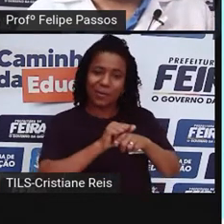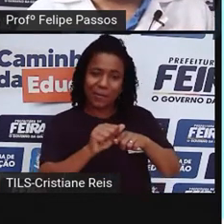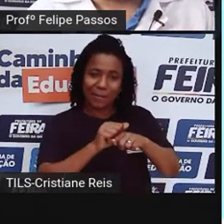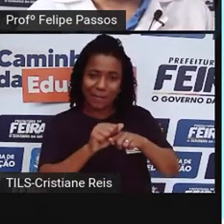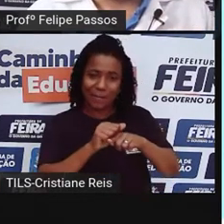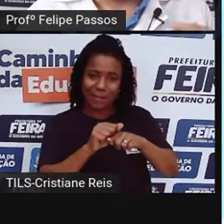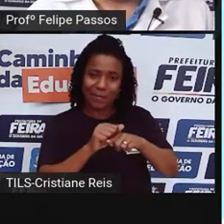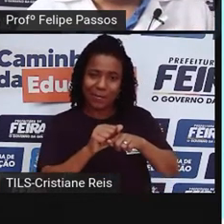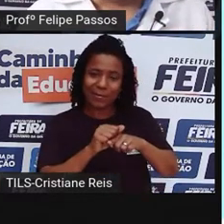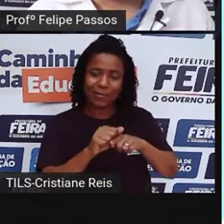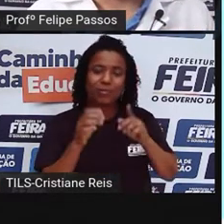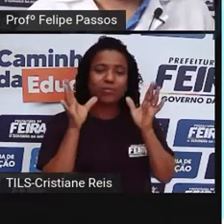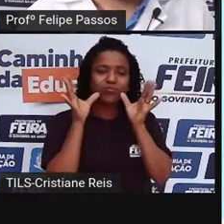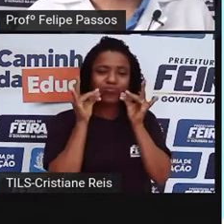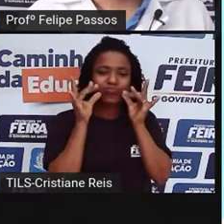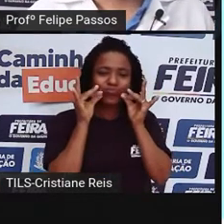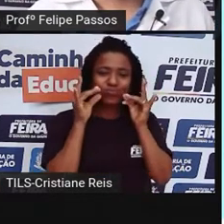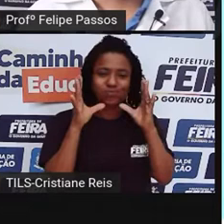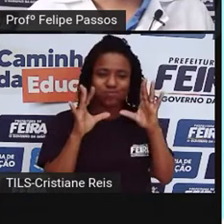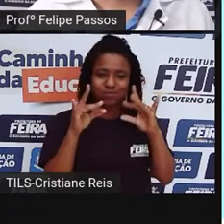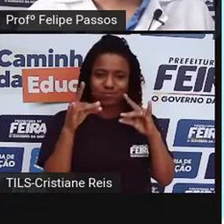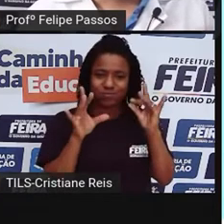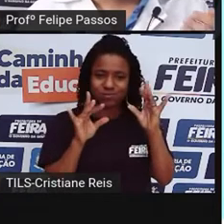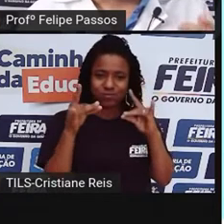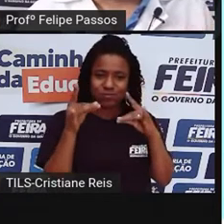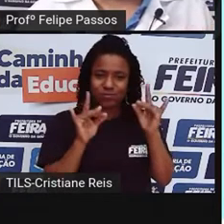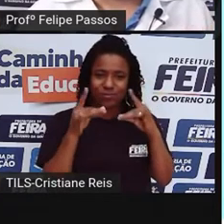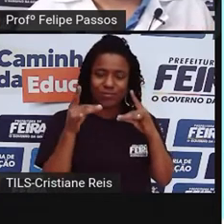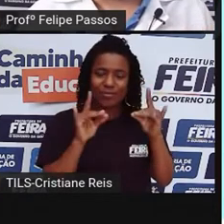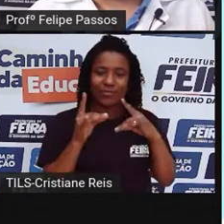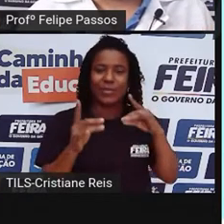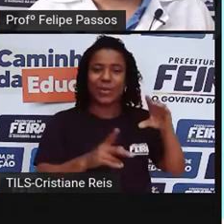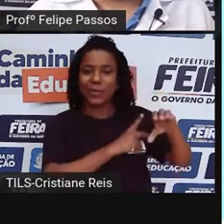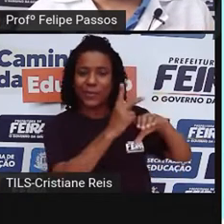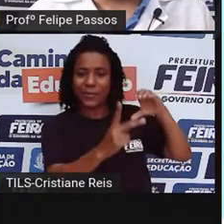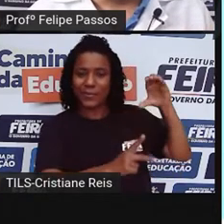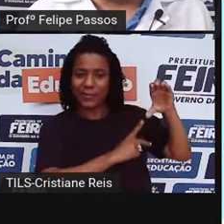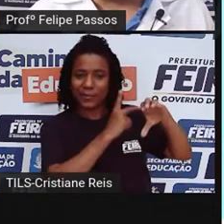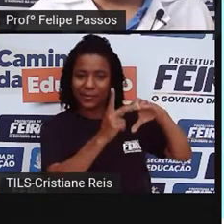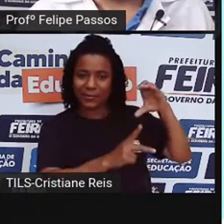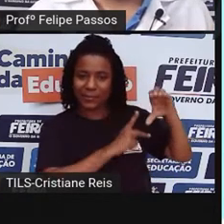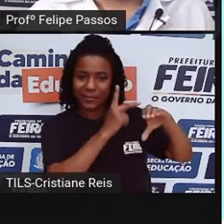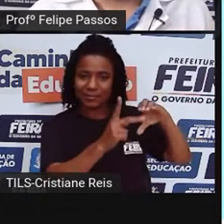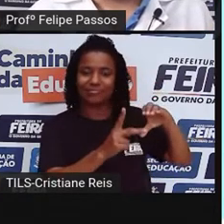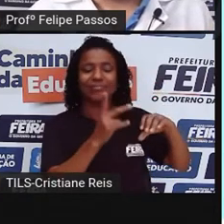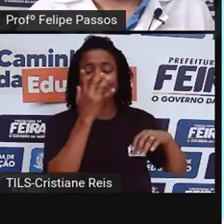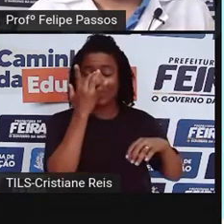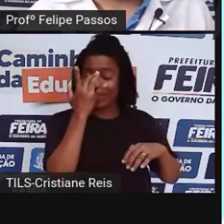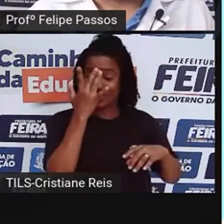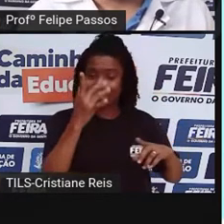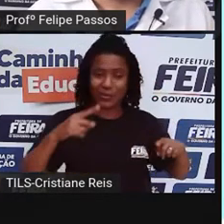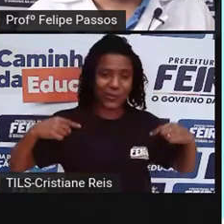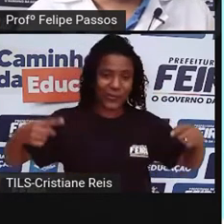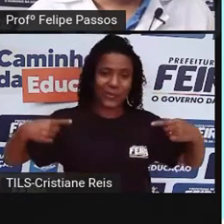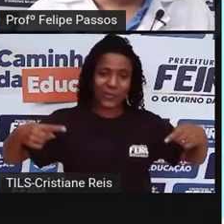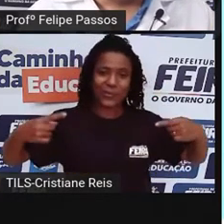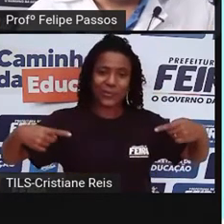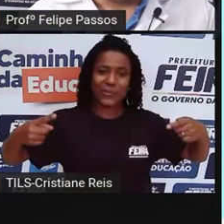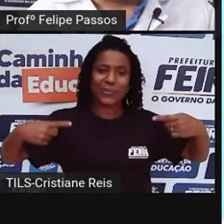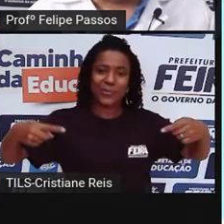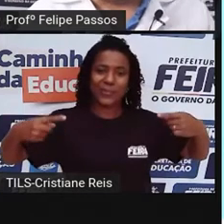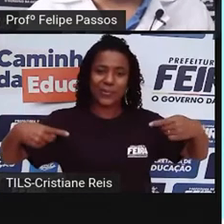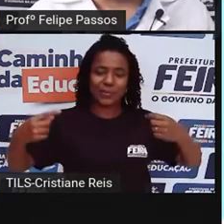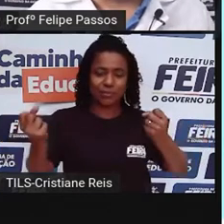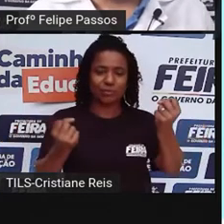substância poluente, a gente tem que ter essa consciência, mas ela facilita muito que os carros, eles não